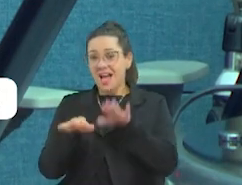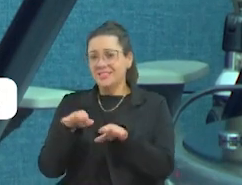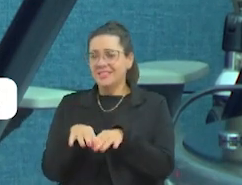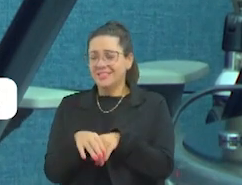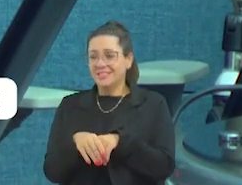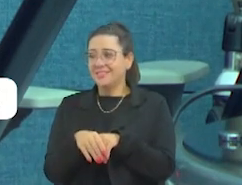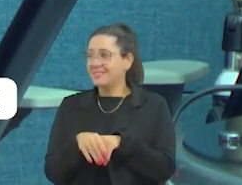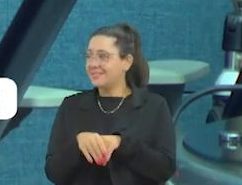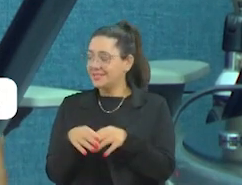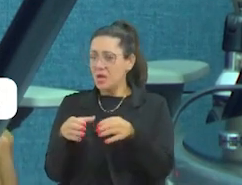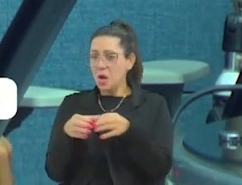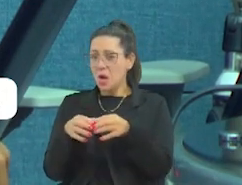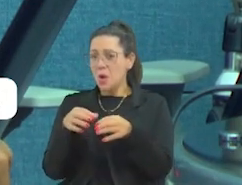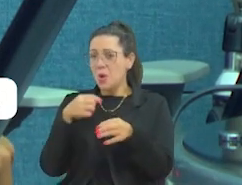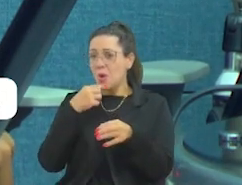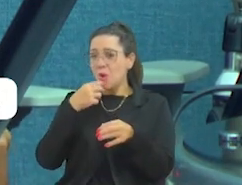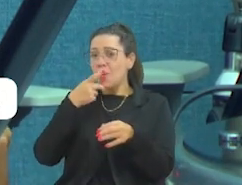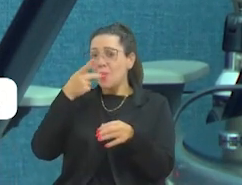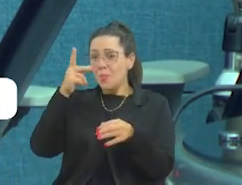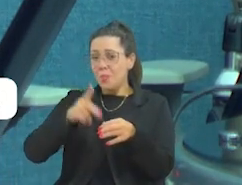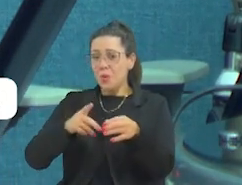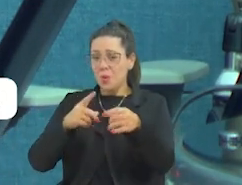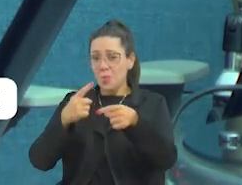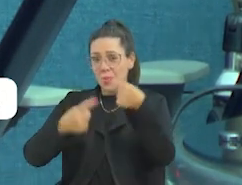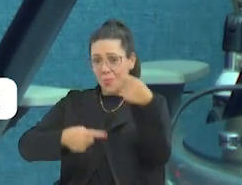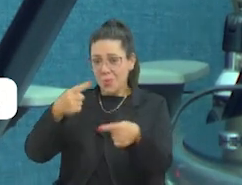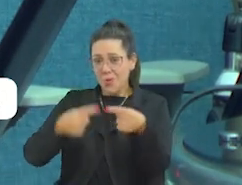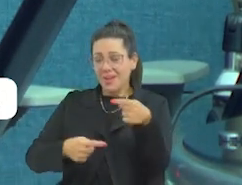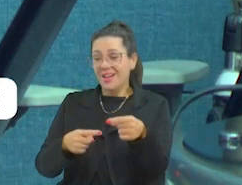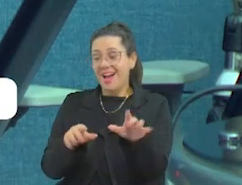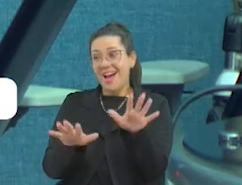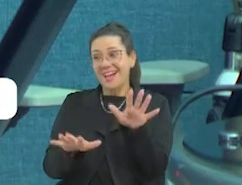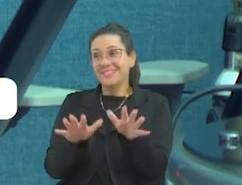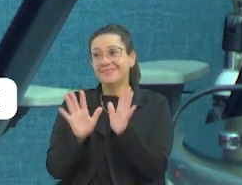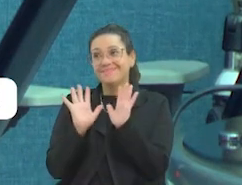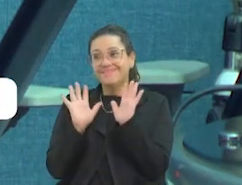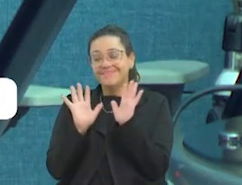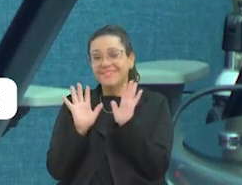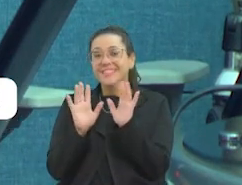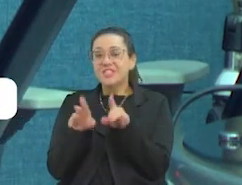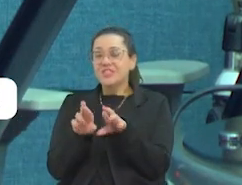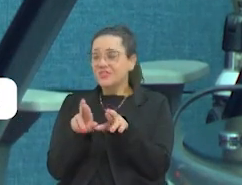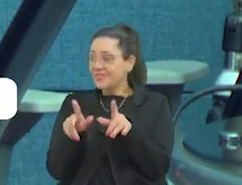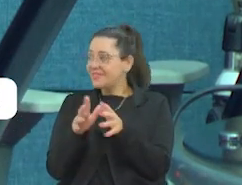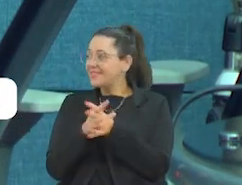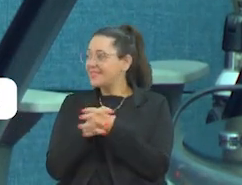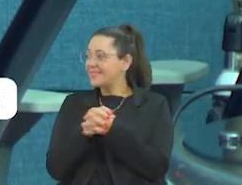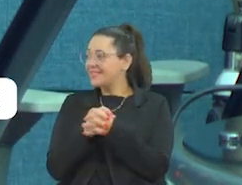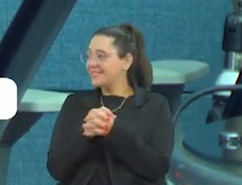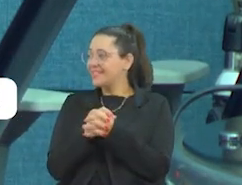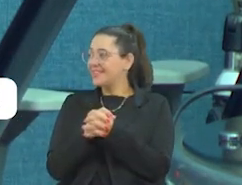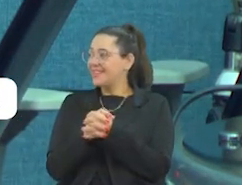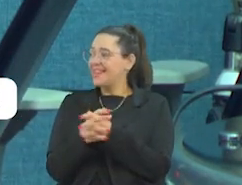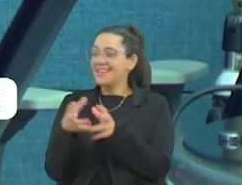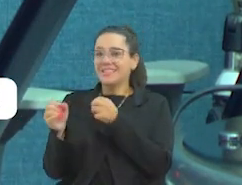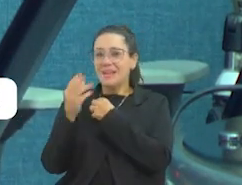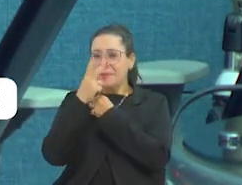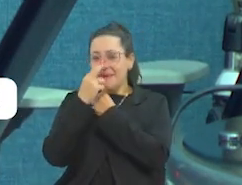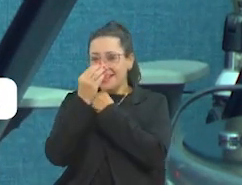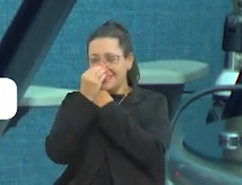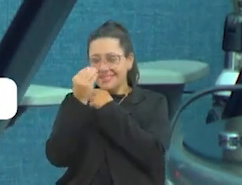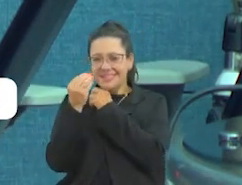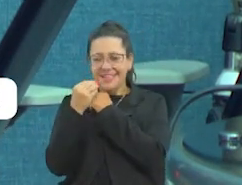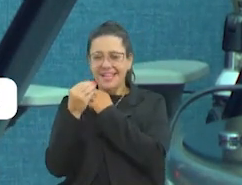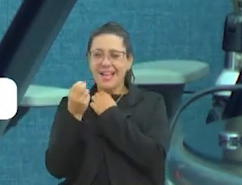muito... Tem uma visão, assim, de que... Não de menosprezado, mas de que não é pessoa